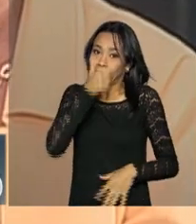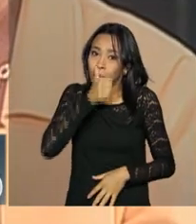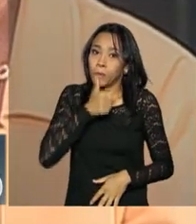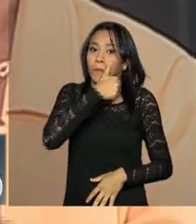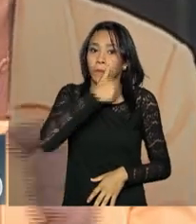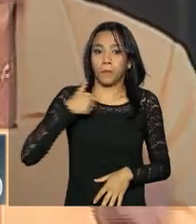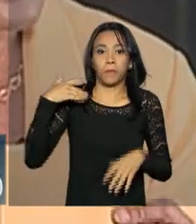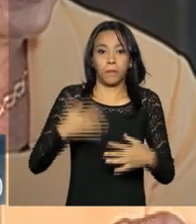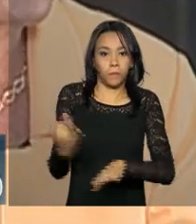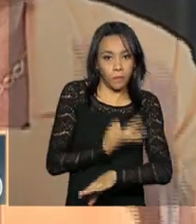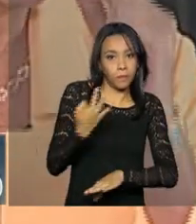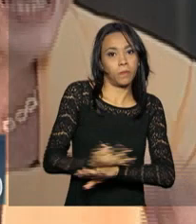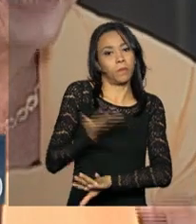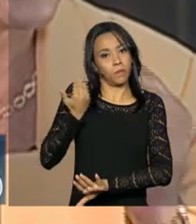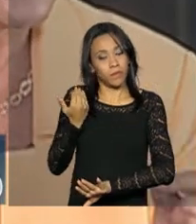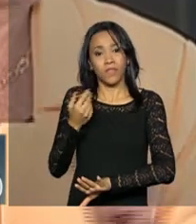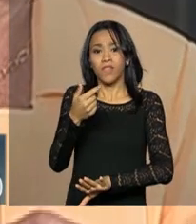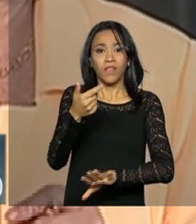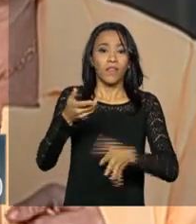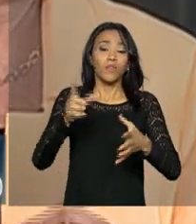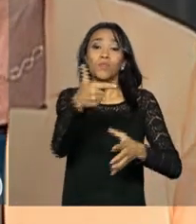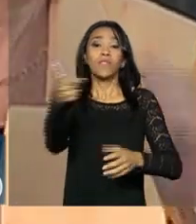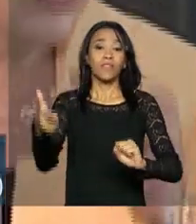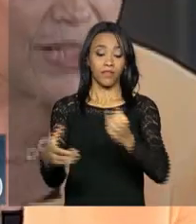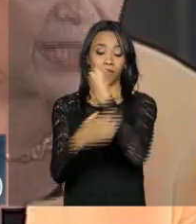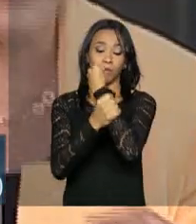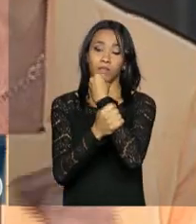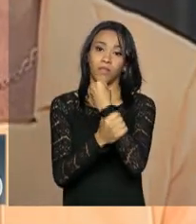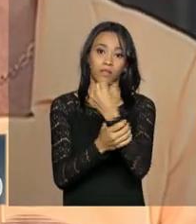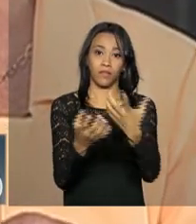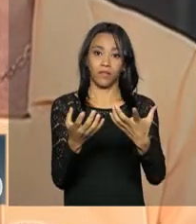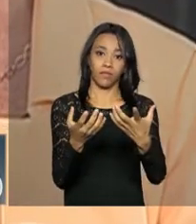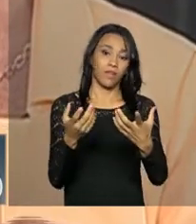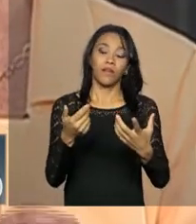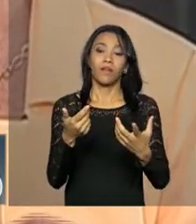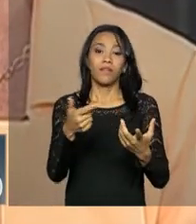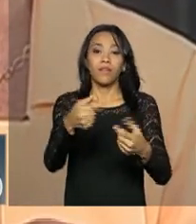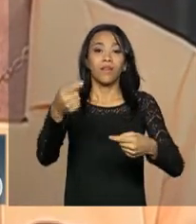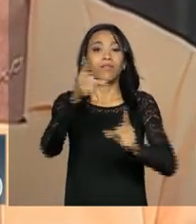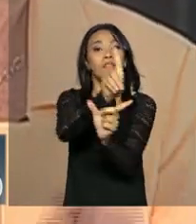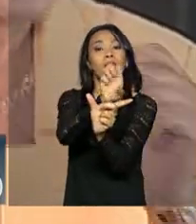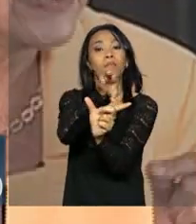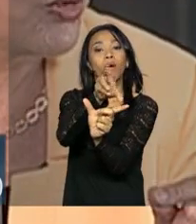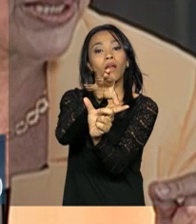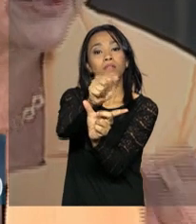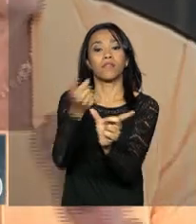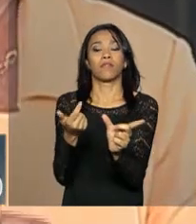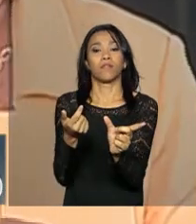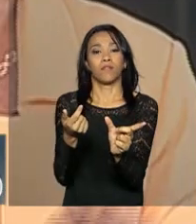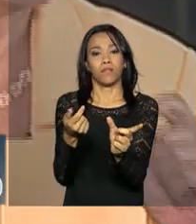tem estabilidade sem democracia. Não tem crescimento econômico sustentável sem